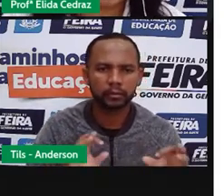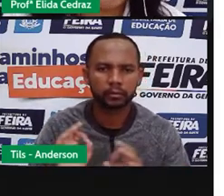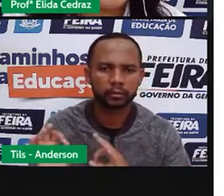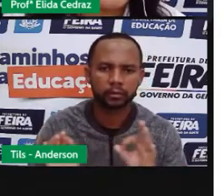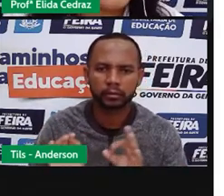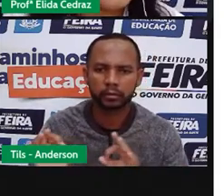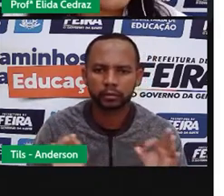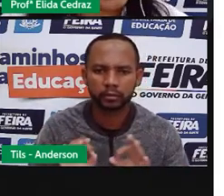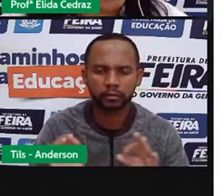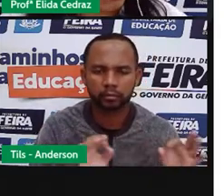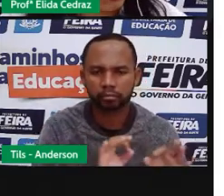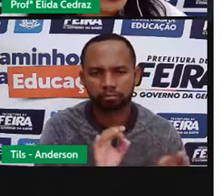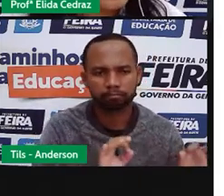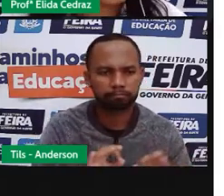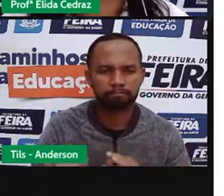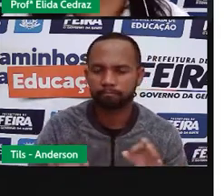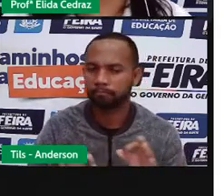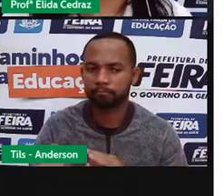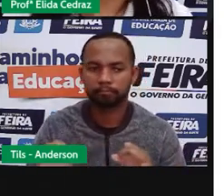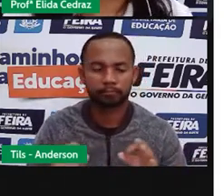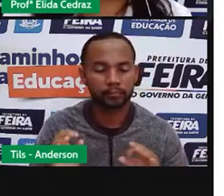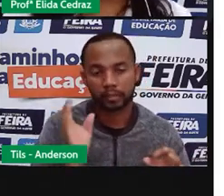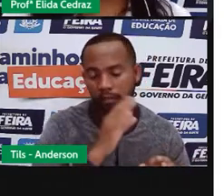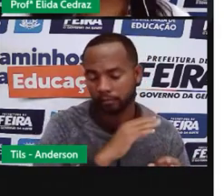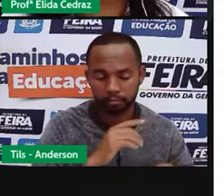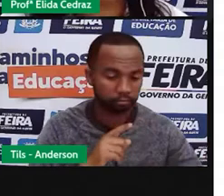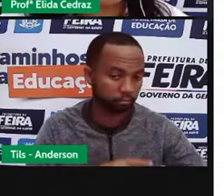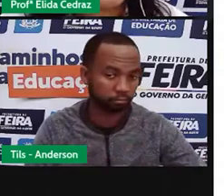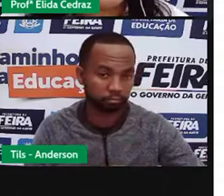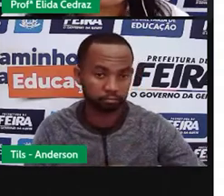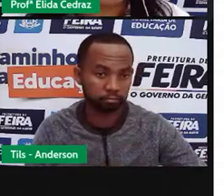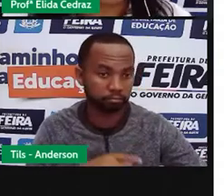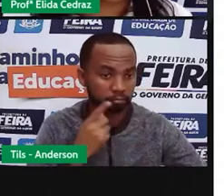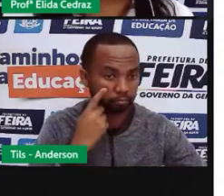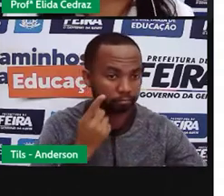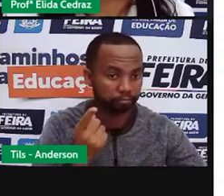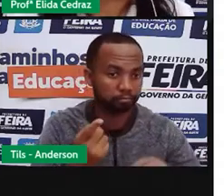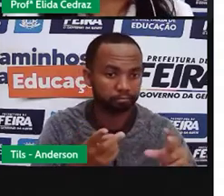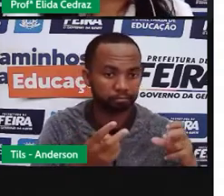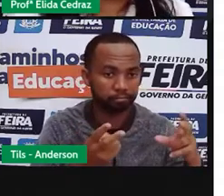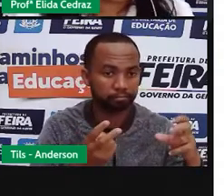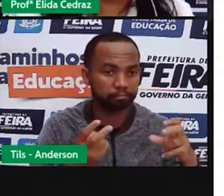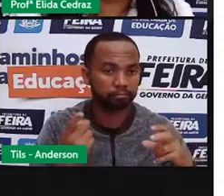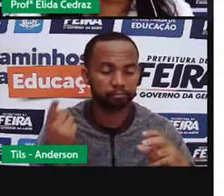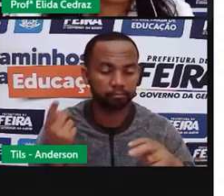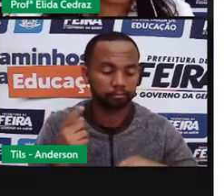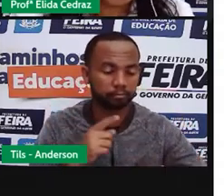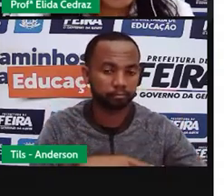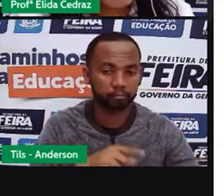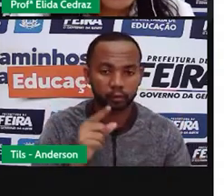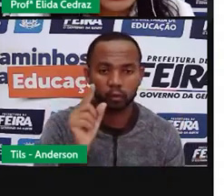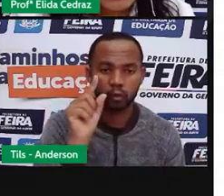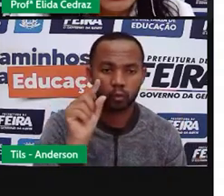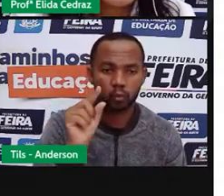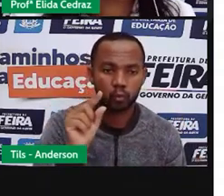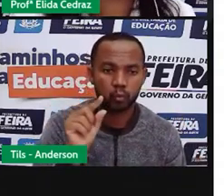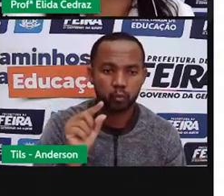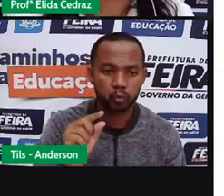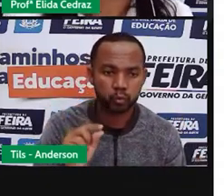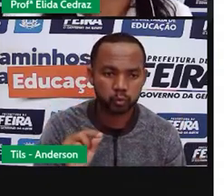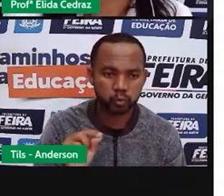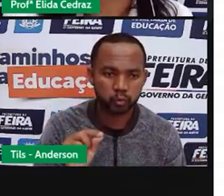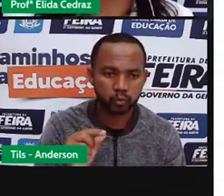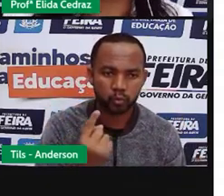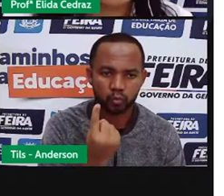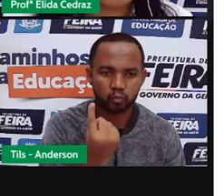acordo com aquela hora da areia da ampulheta. Quando o último grãozinho de